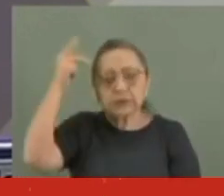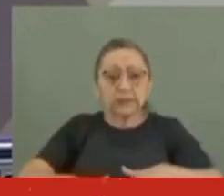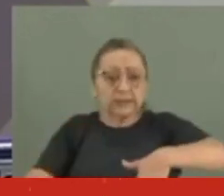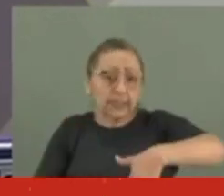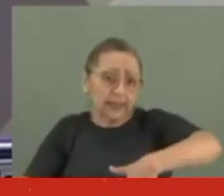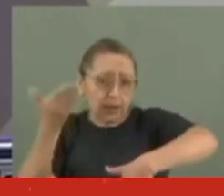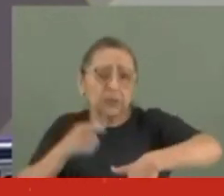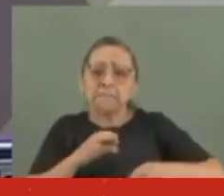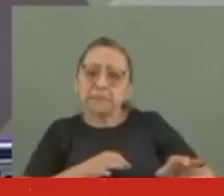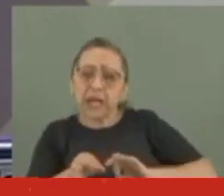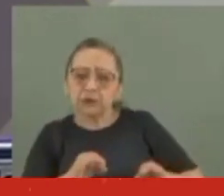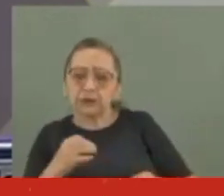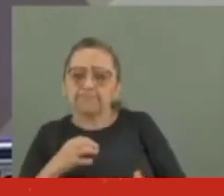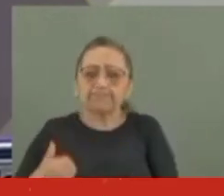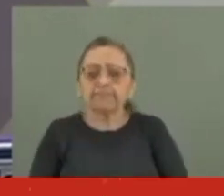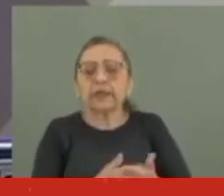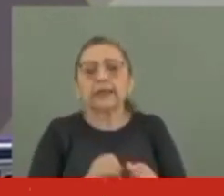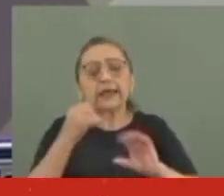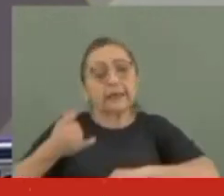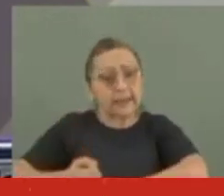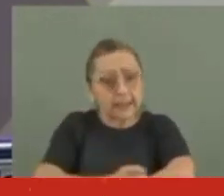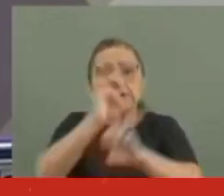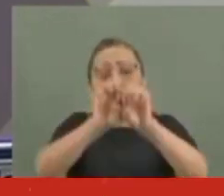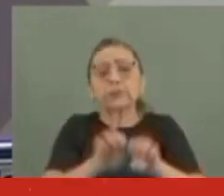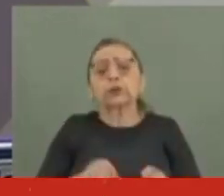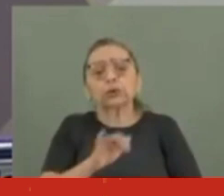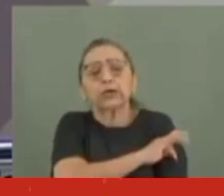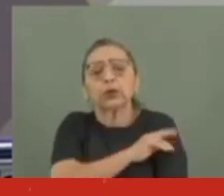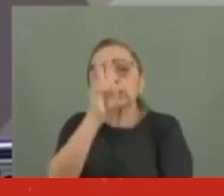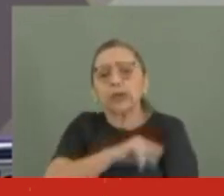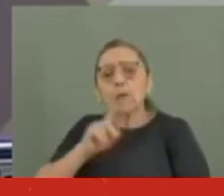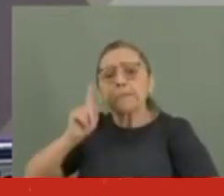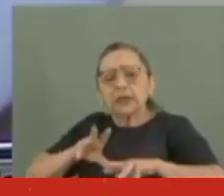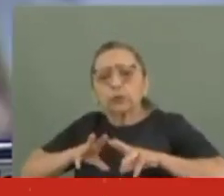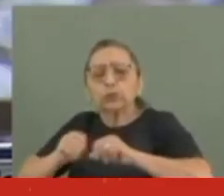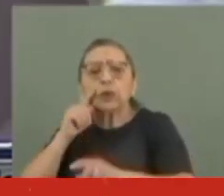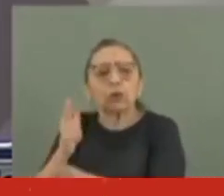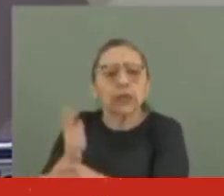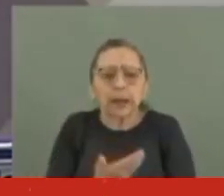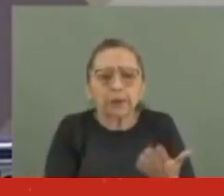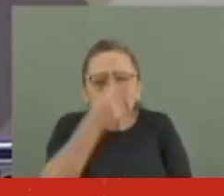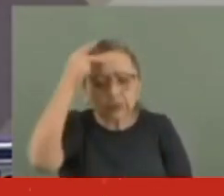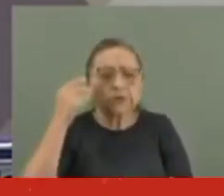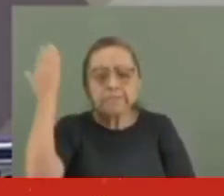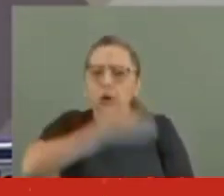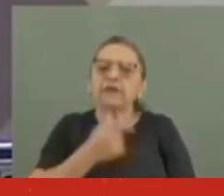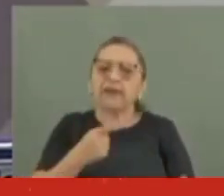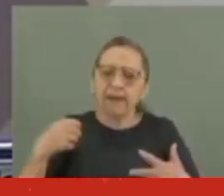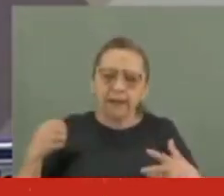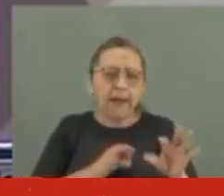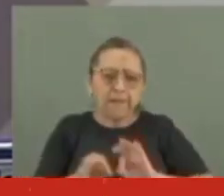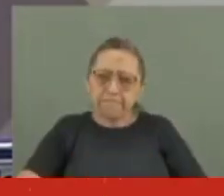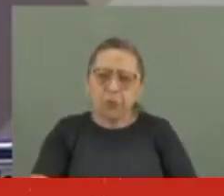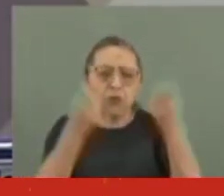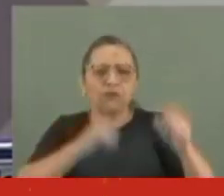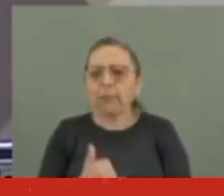os planos de sabotagem da infraestrutura e as técnicas utilizadas e o material encontrado com os manifestantes provam que a depredação não foi